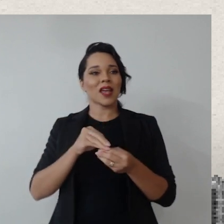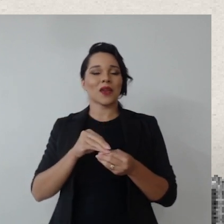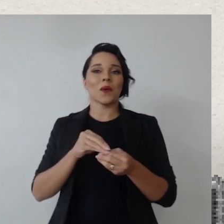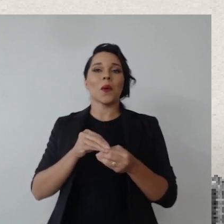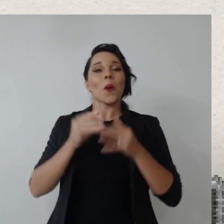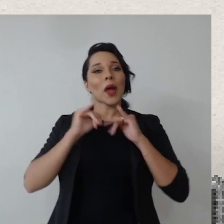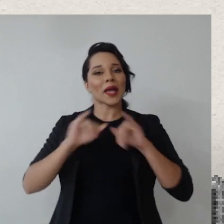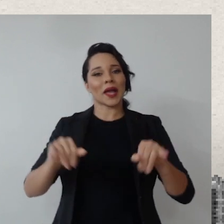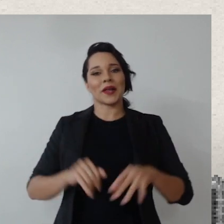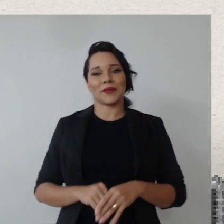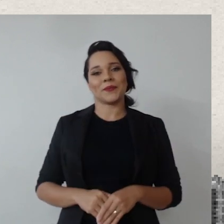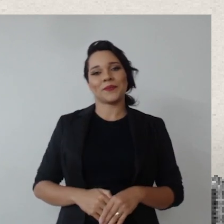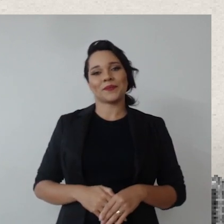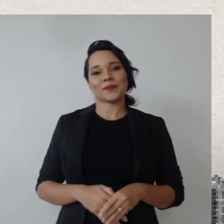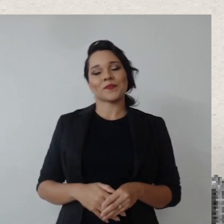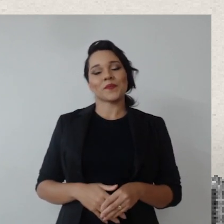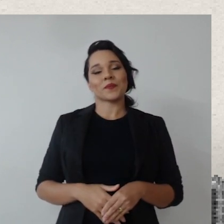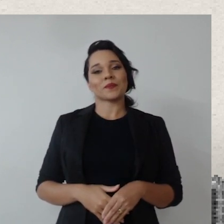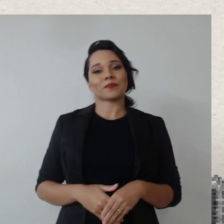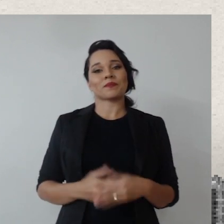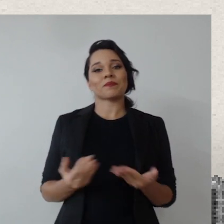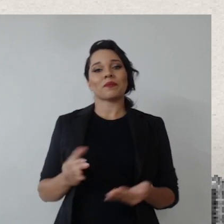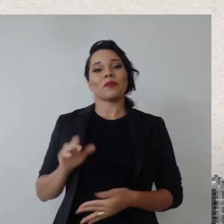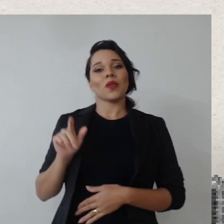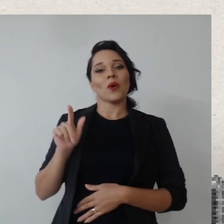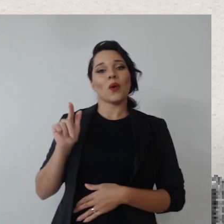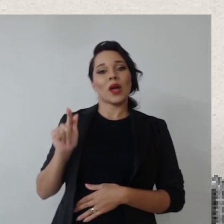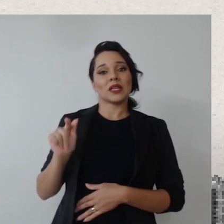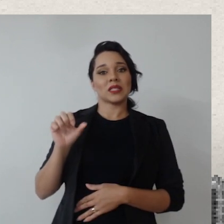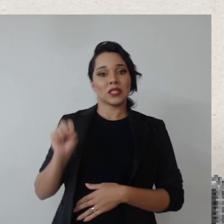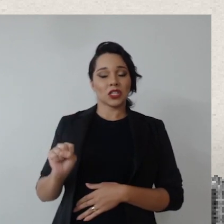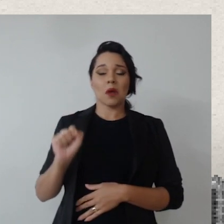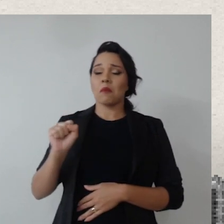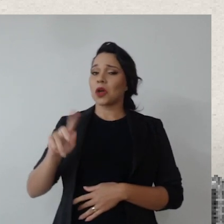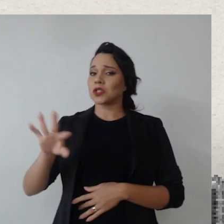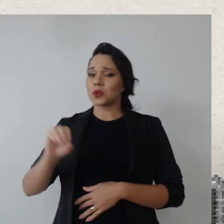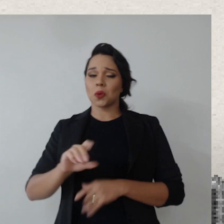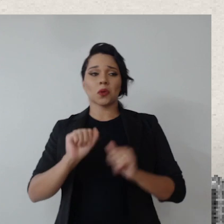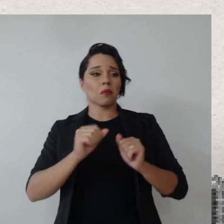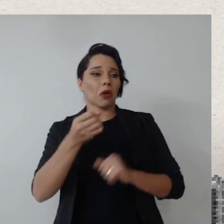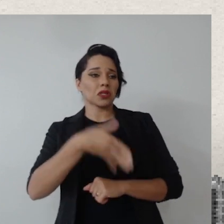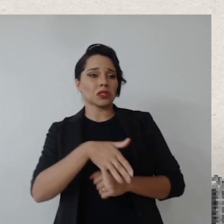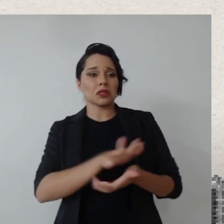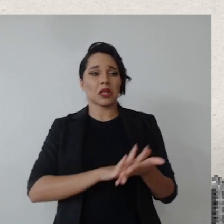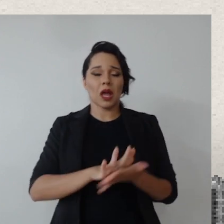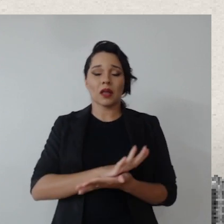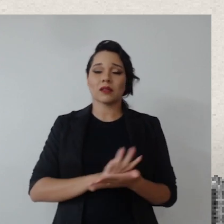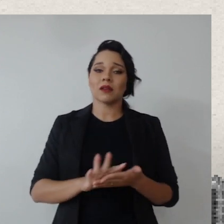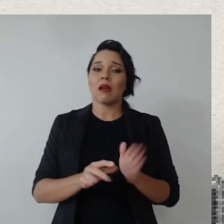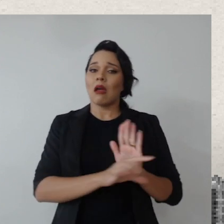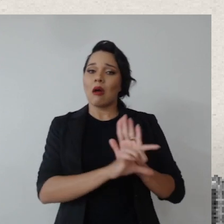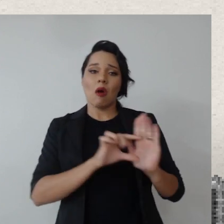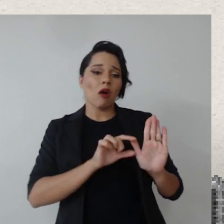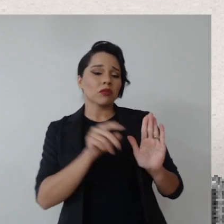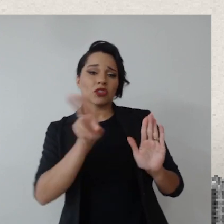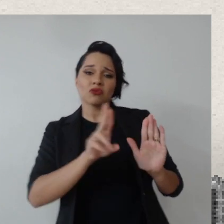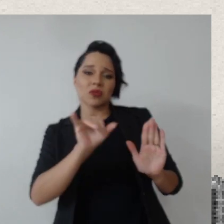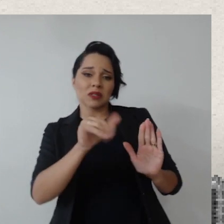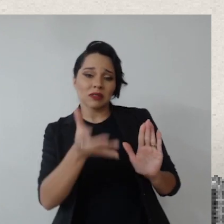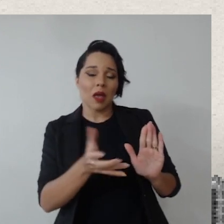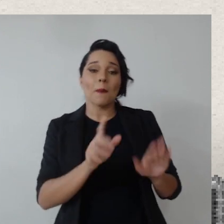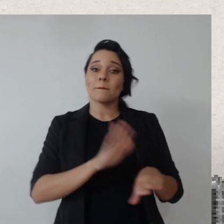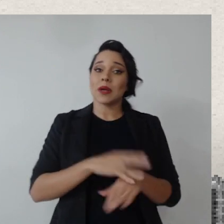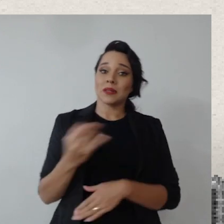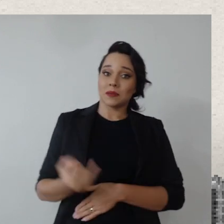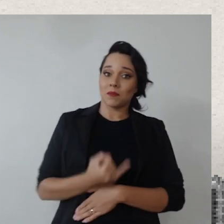entenderam, eu acho, que eu quis dar, o ESG, ele pode ser tudo, pode não ser nada, é um rótulo, e a gente usa se quiser,